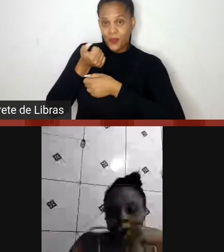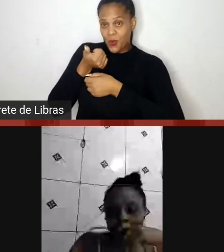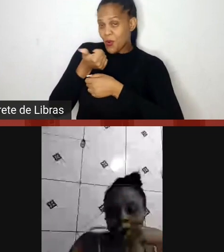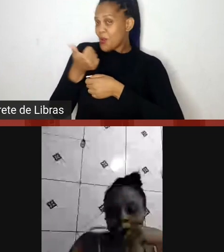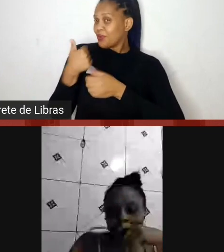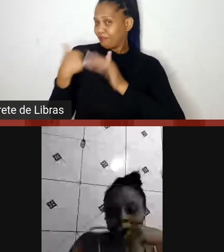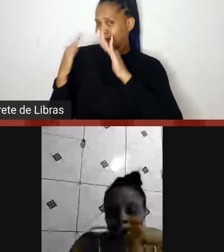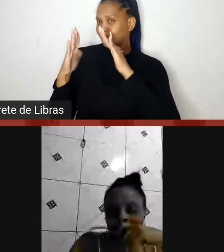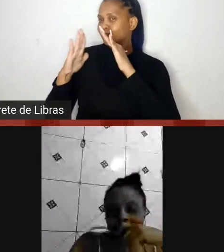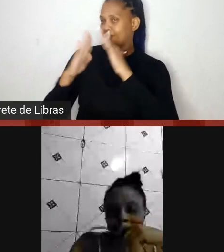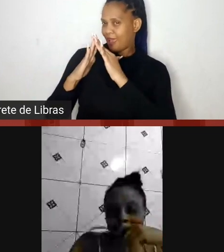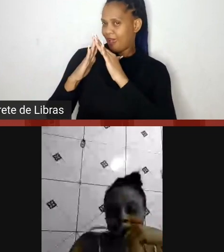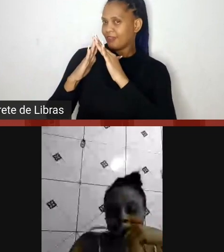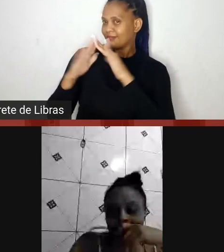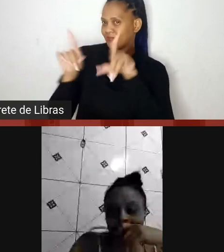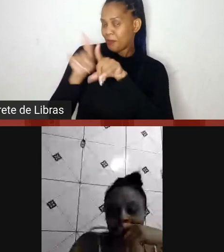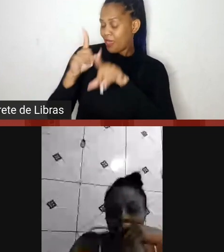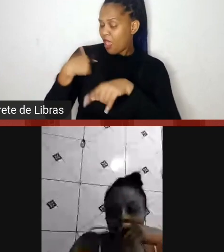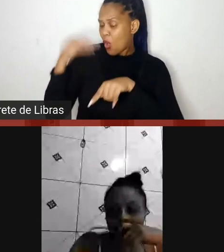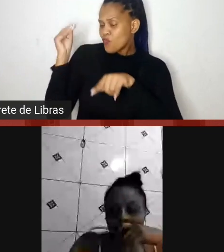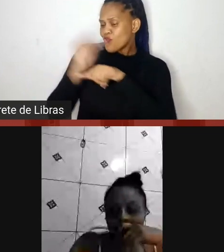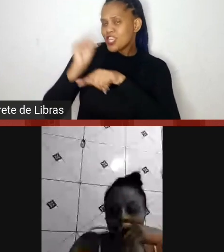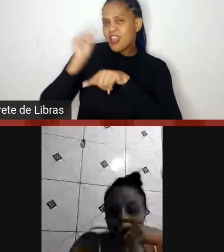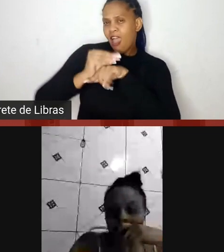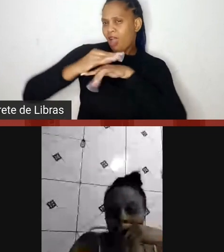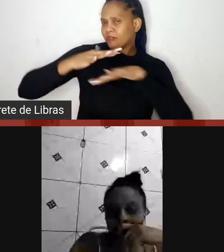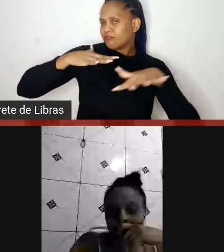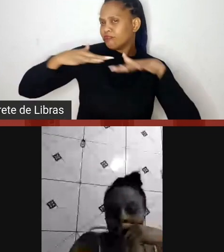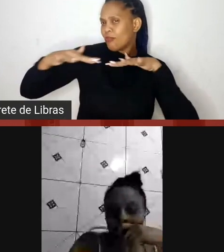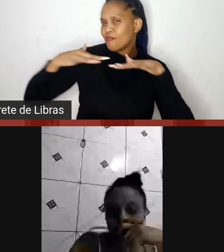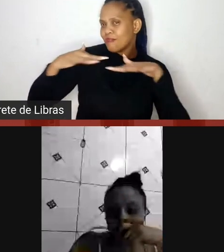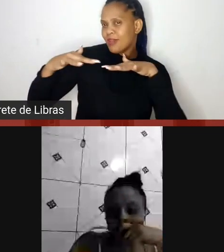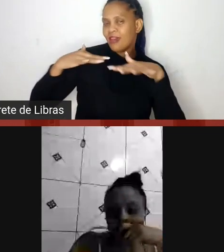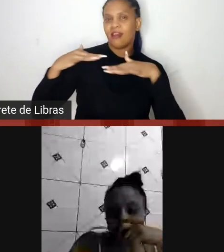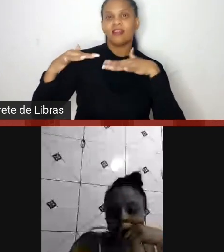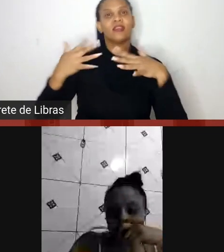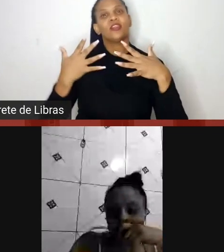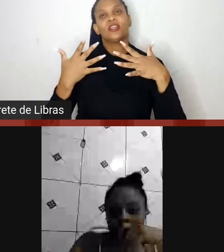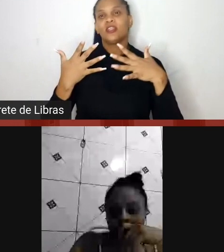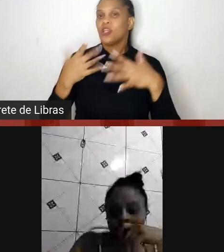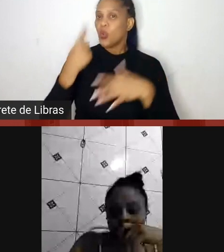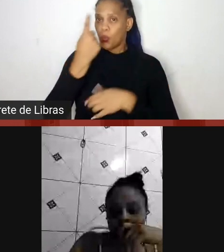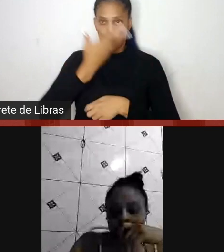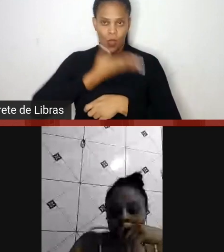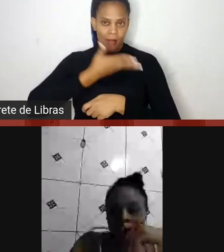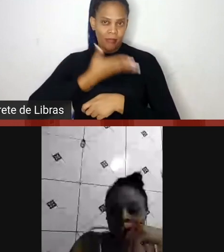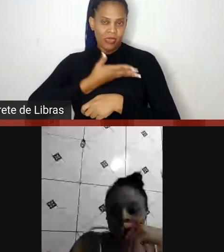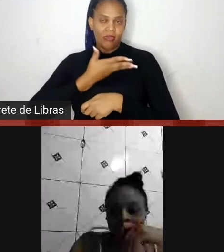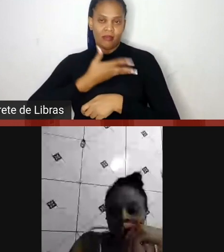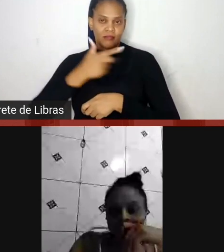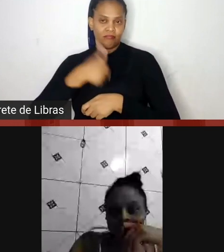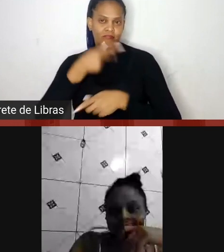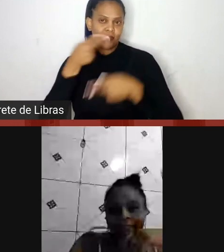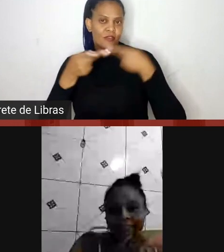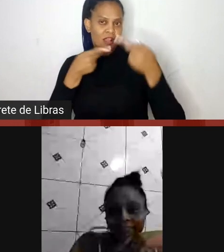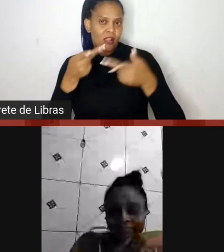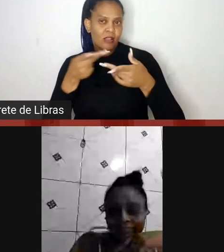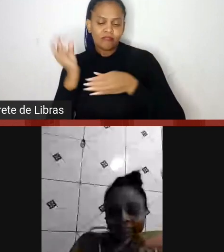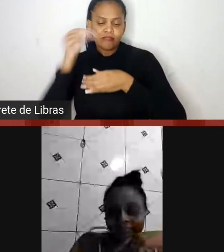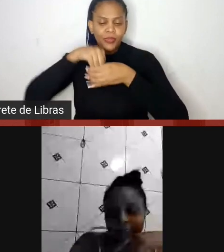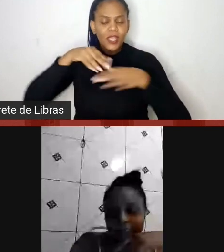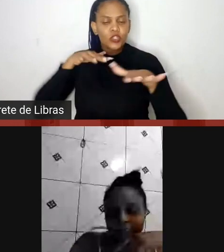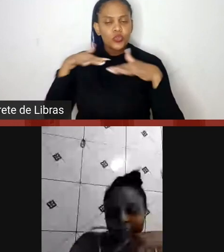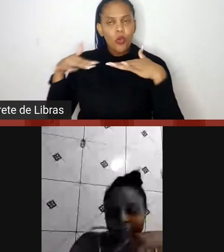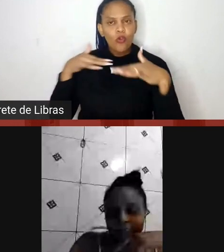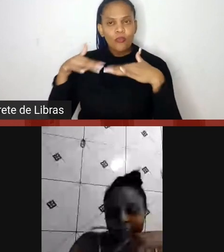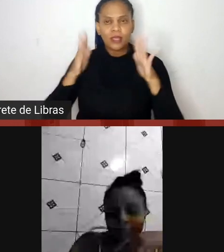fui criado num movimento, até digo, como a amiga minha falou, negros em movimentos, né, eu já vindo à